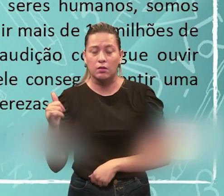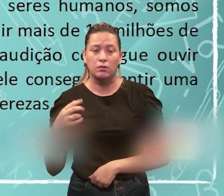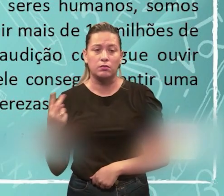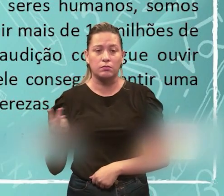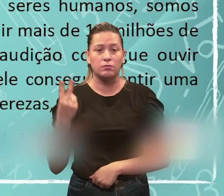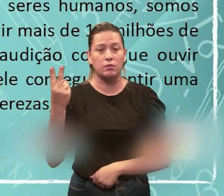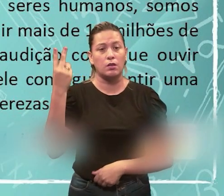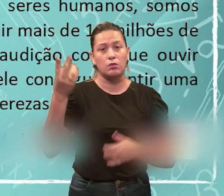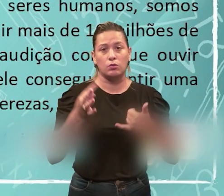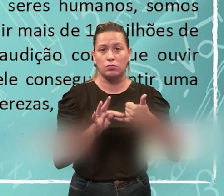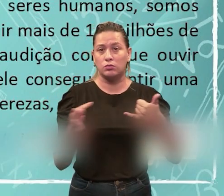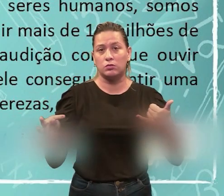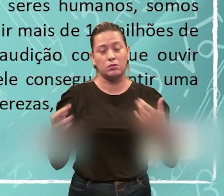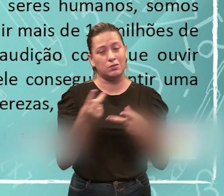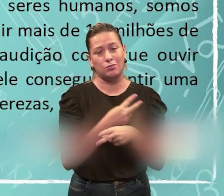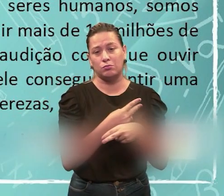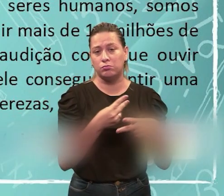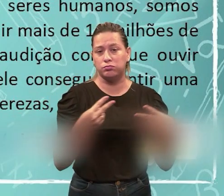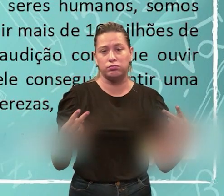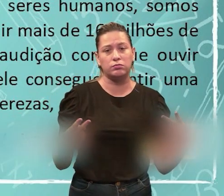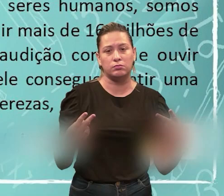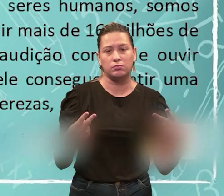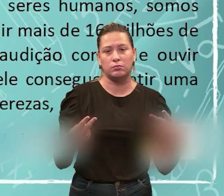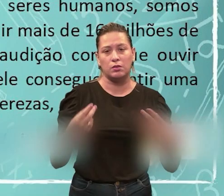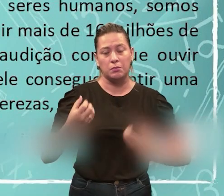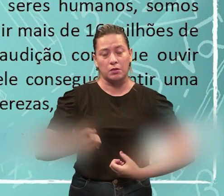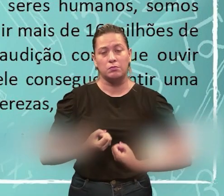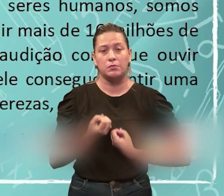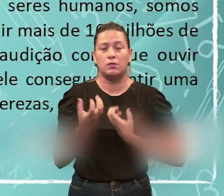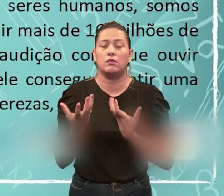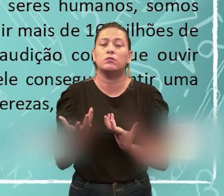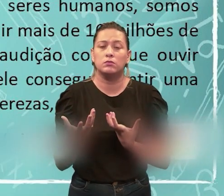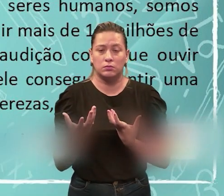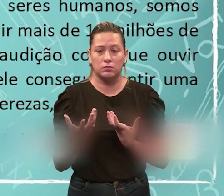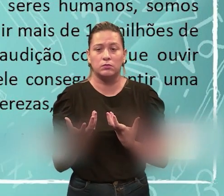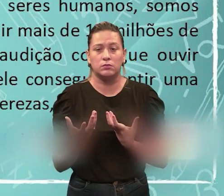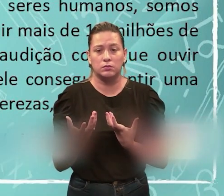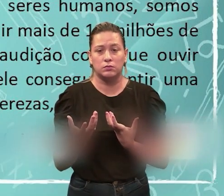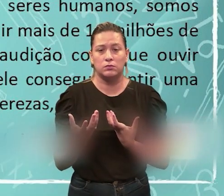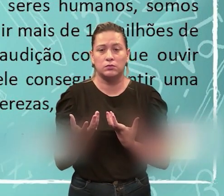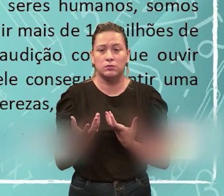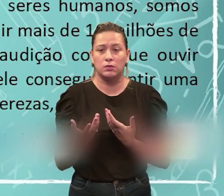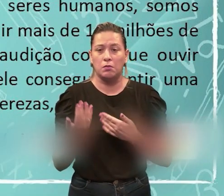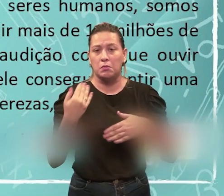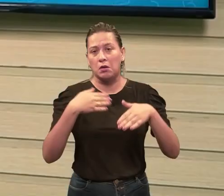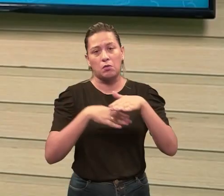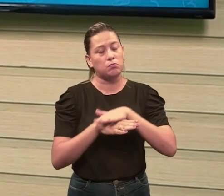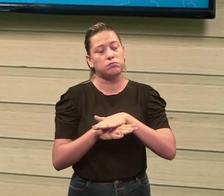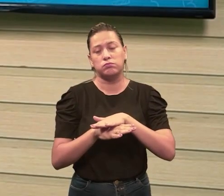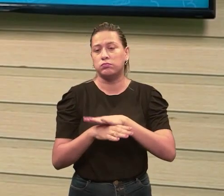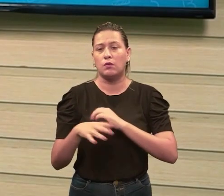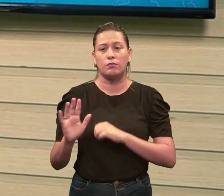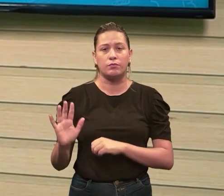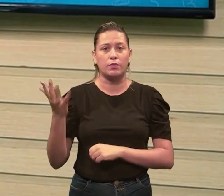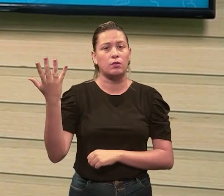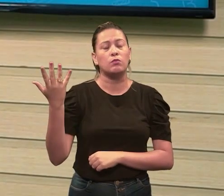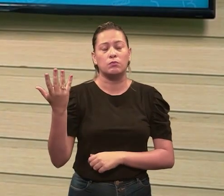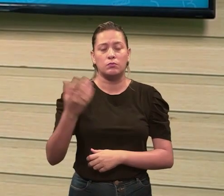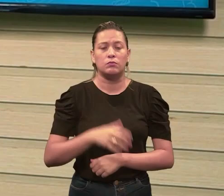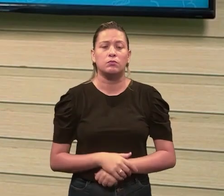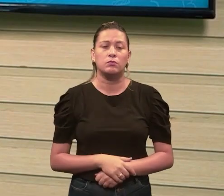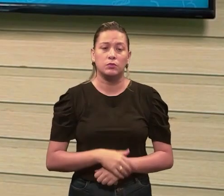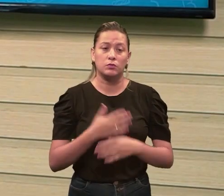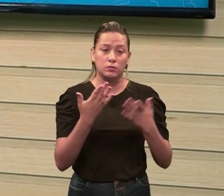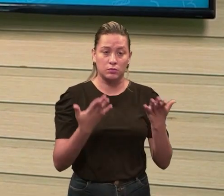valores de tensão para reproduzir, expressar, né? Armazenar um fenômeno. ela pega um sinal